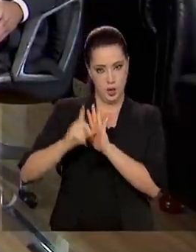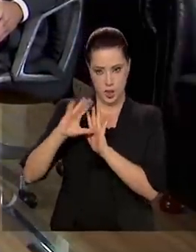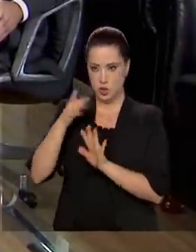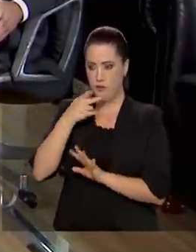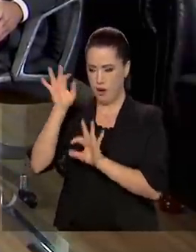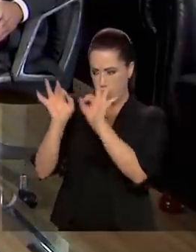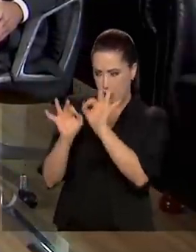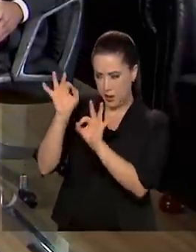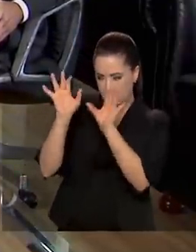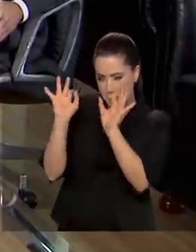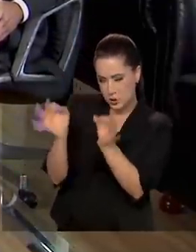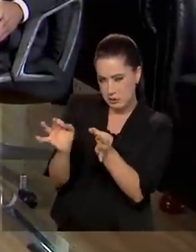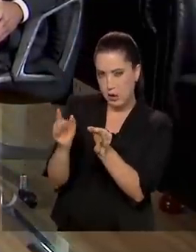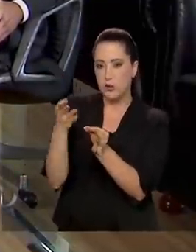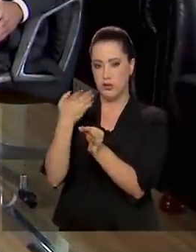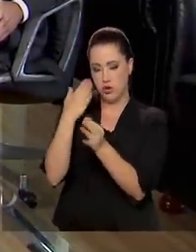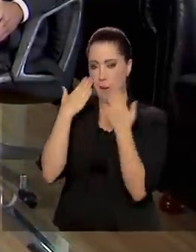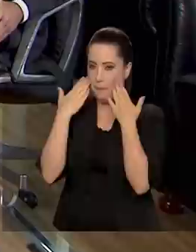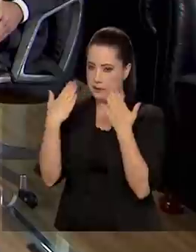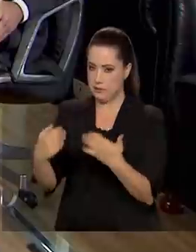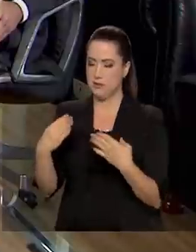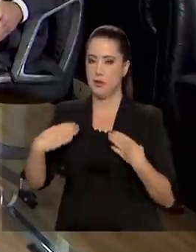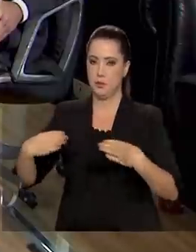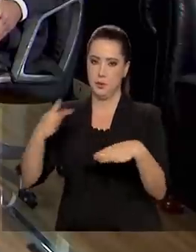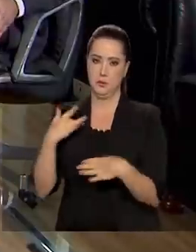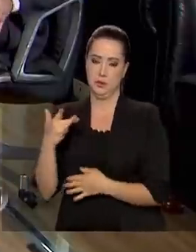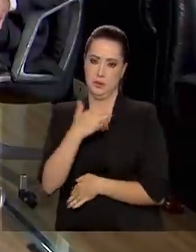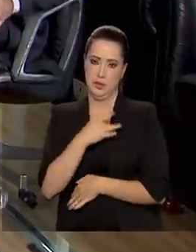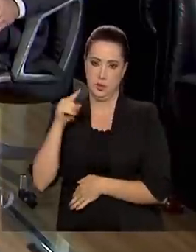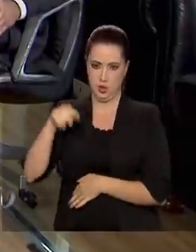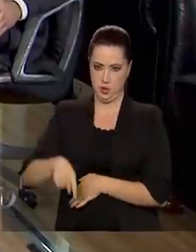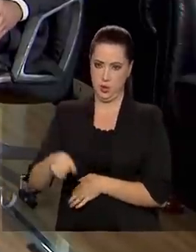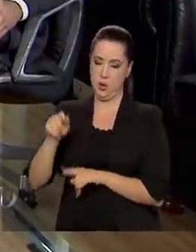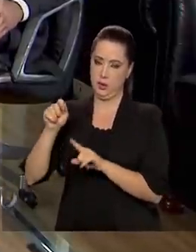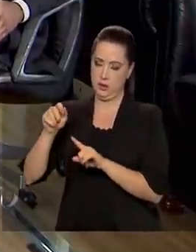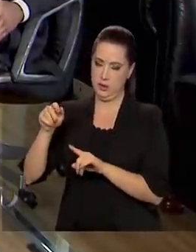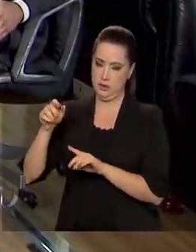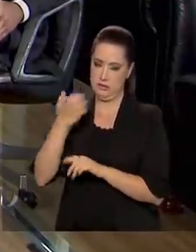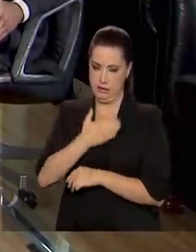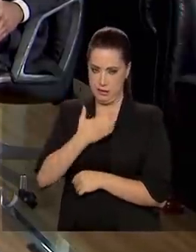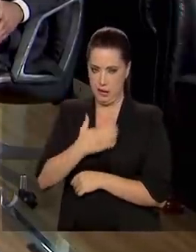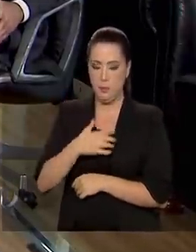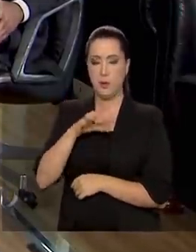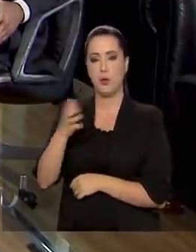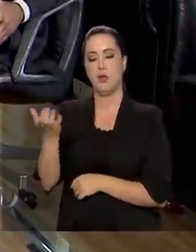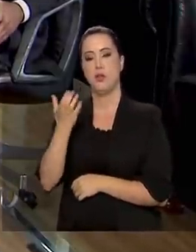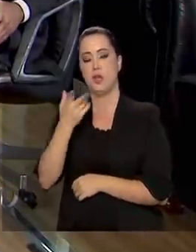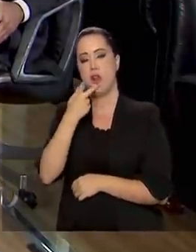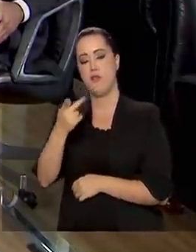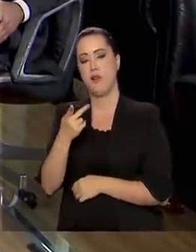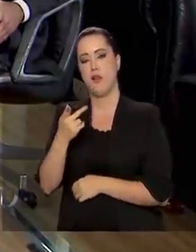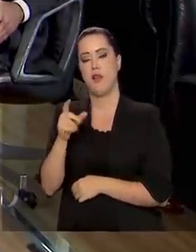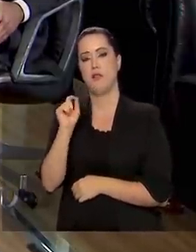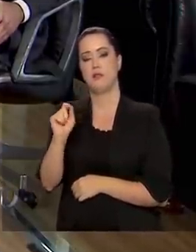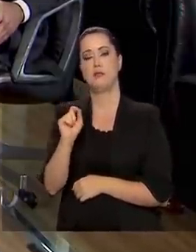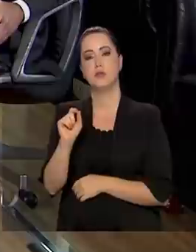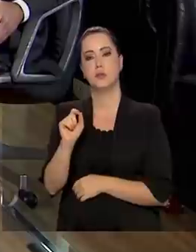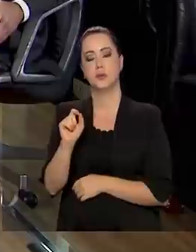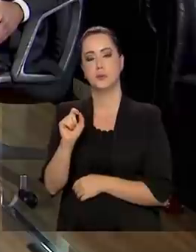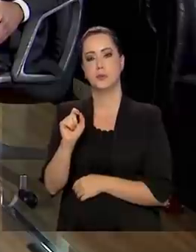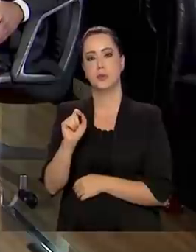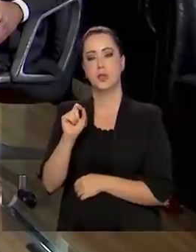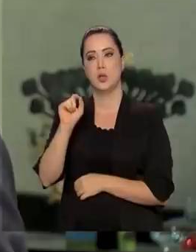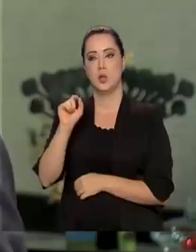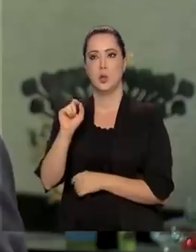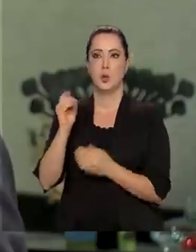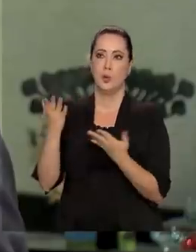propriamente dito, que foi apresentado pelo Ministério da Saúde agora neste mês de dezembro, eu queria retomar uma questão que parece uma